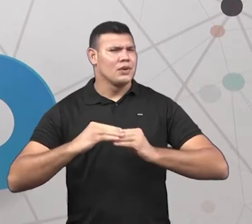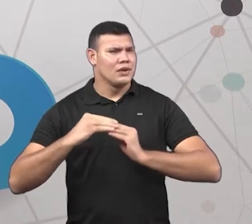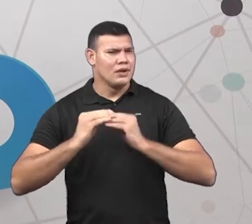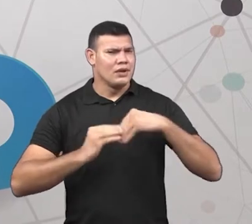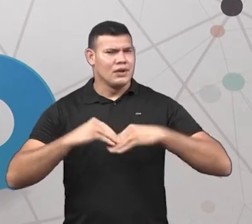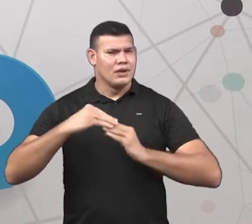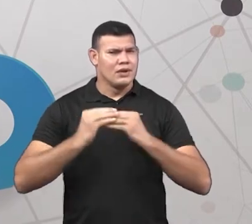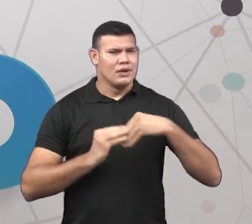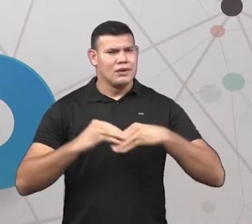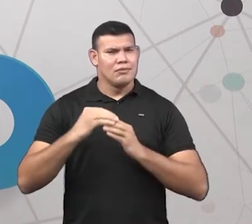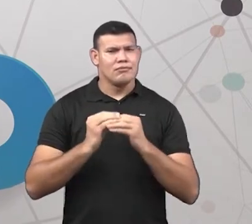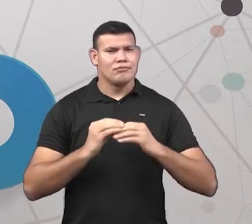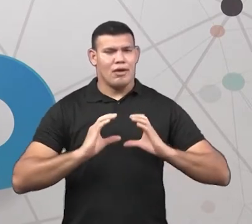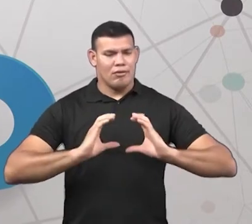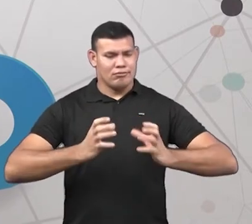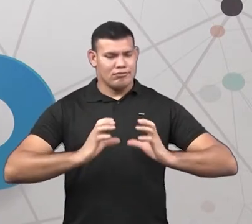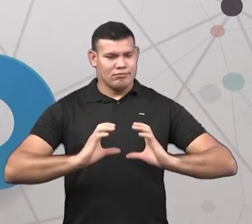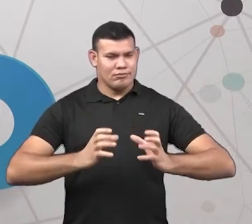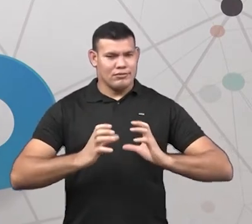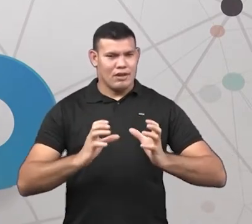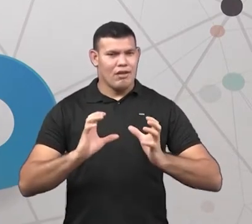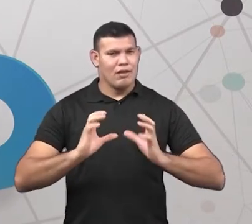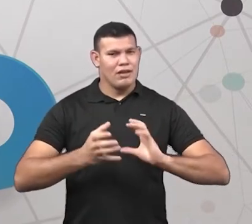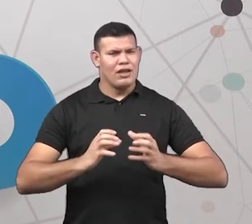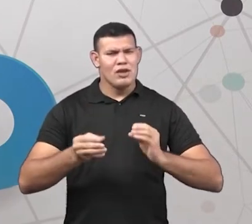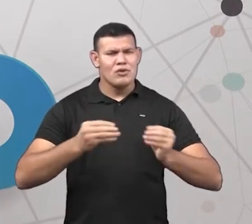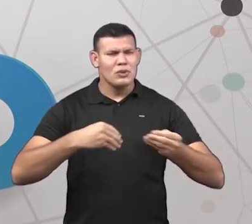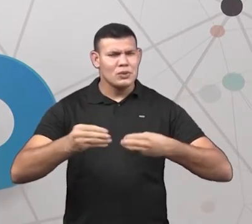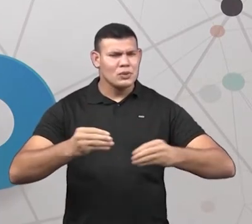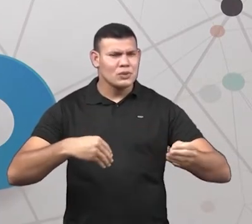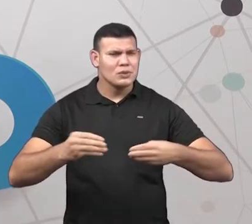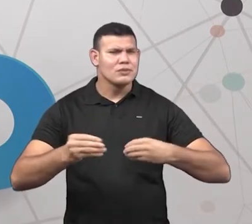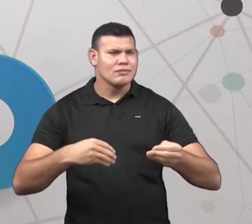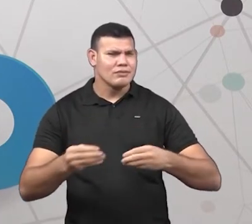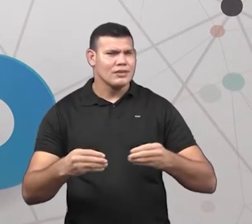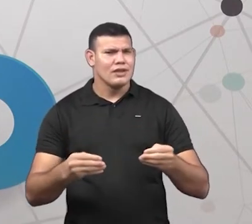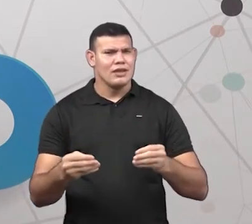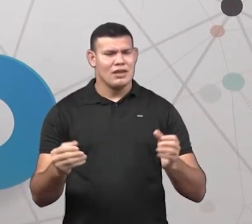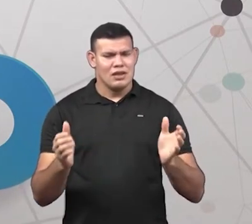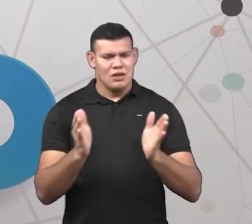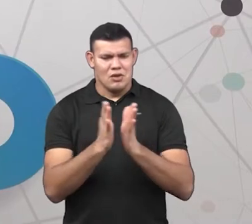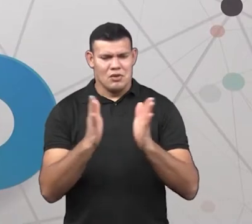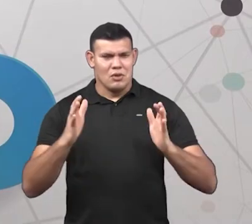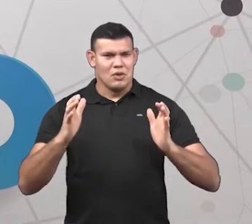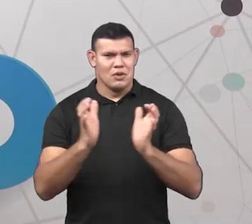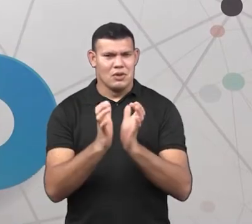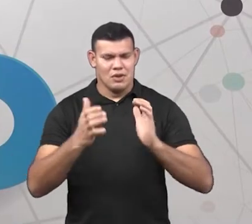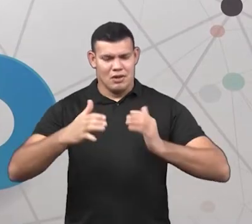Que ela é bem maleável, É um plástico mais mole, ó. Mais flexível. Ok?